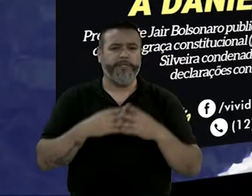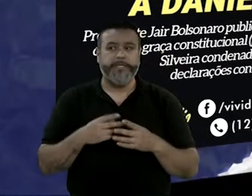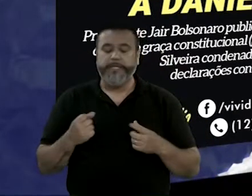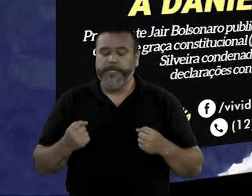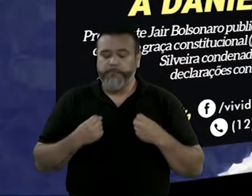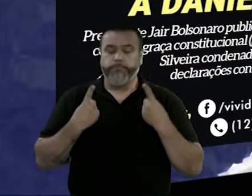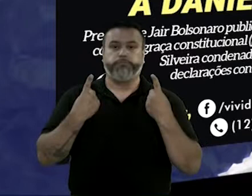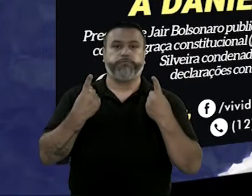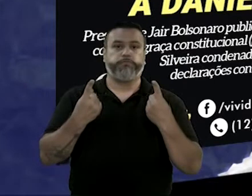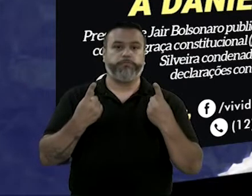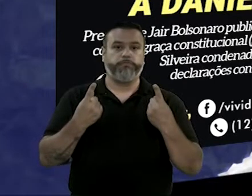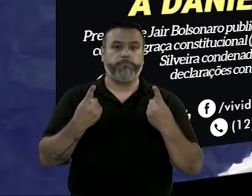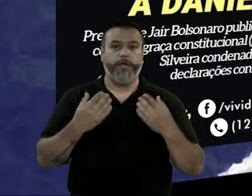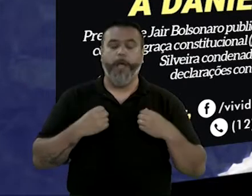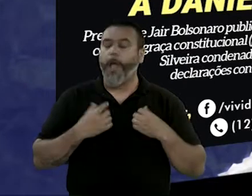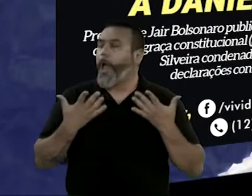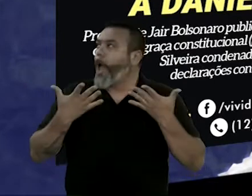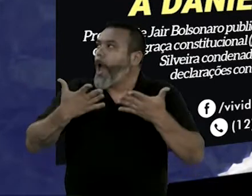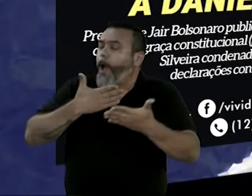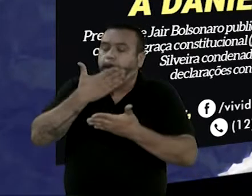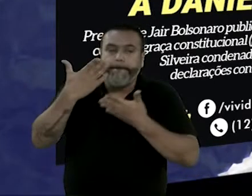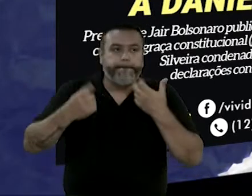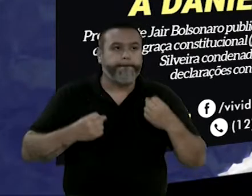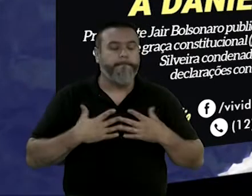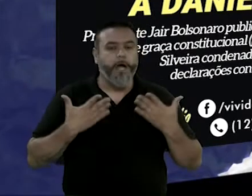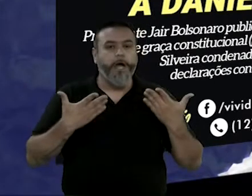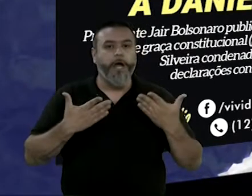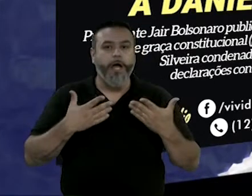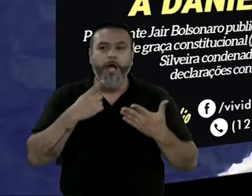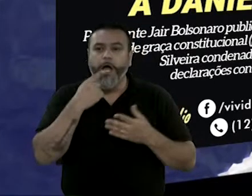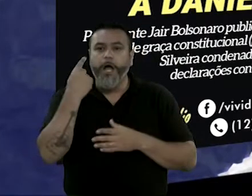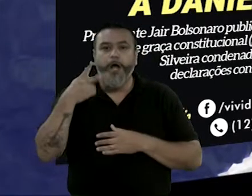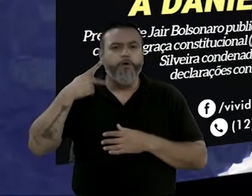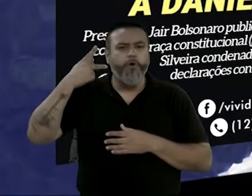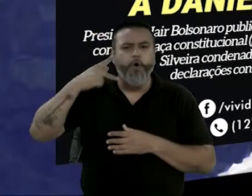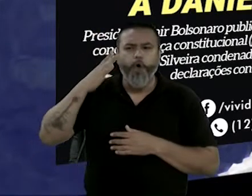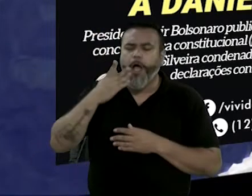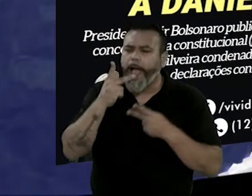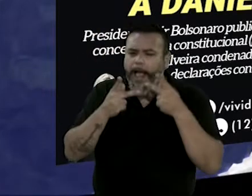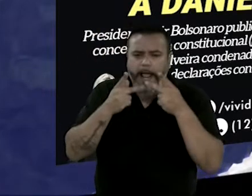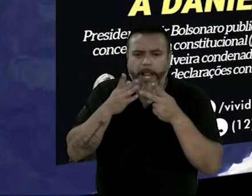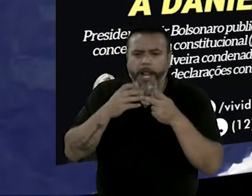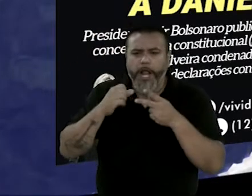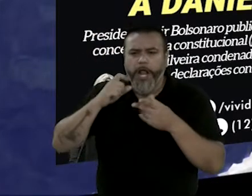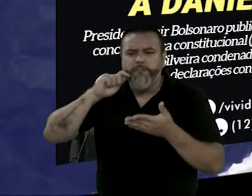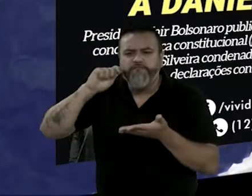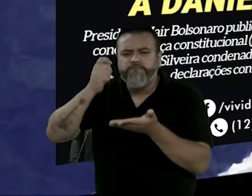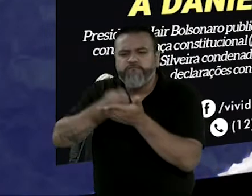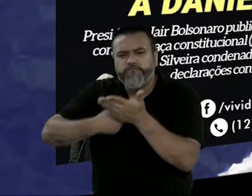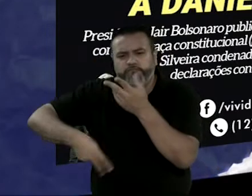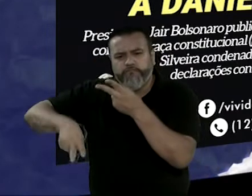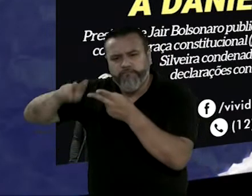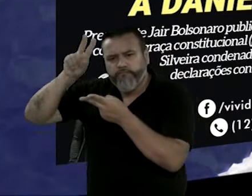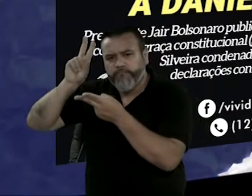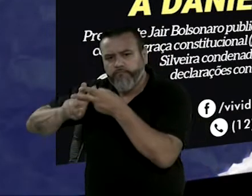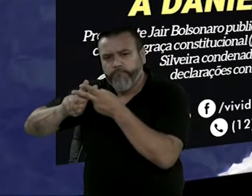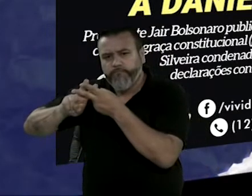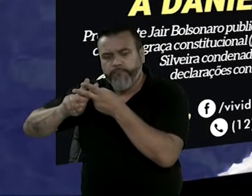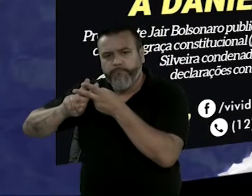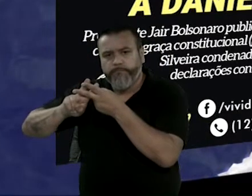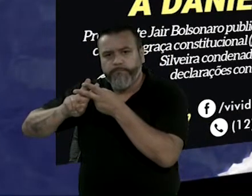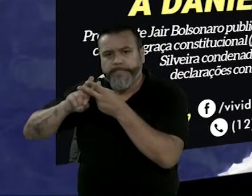assusta. Um parlamentar que fez uma fala, foi condenado, foi preso